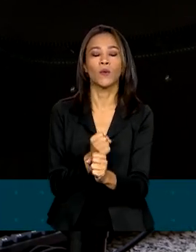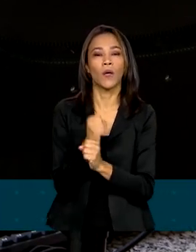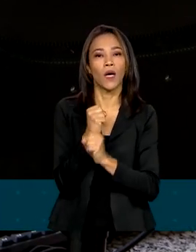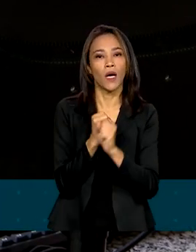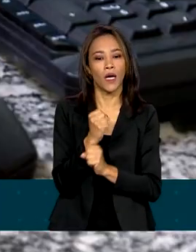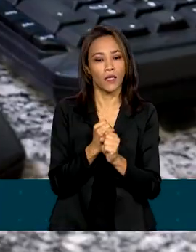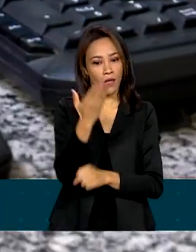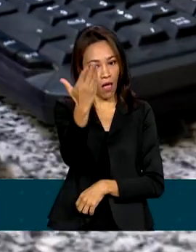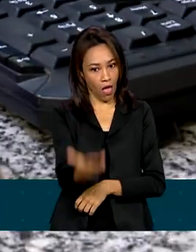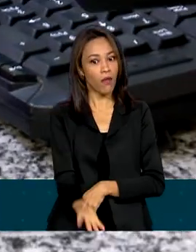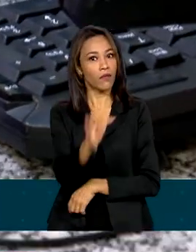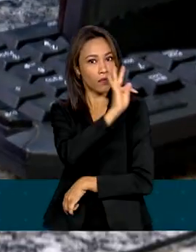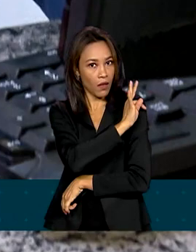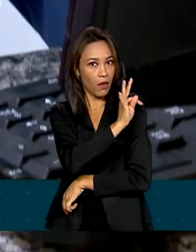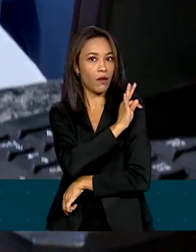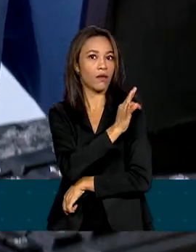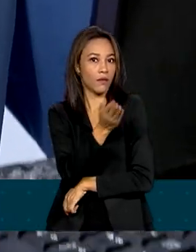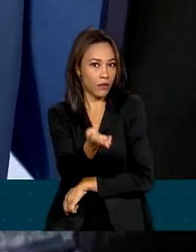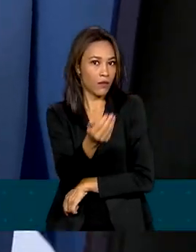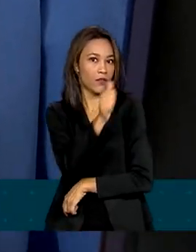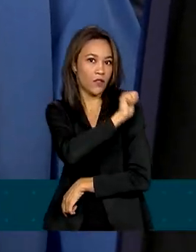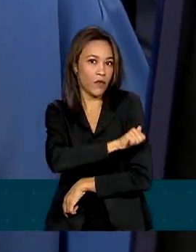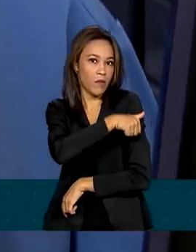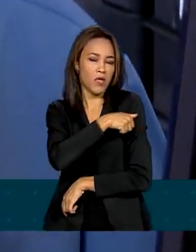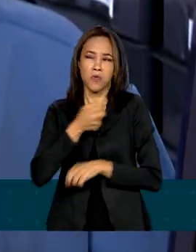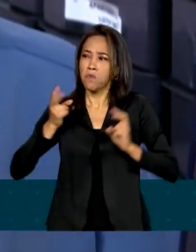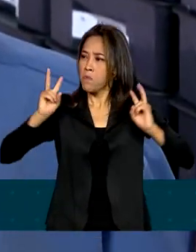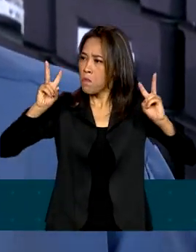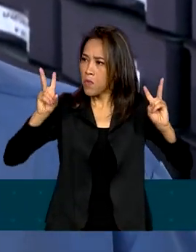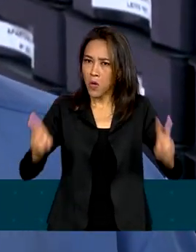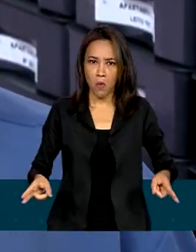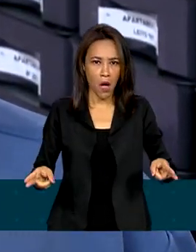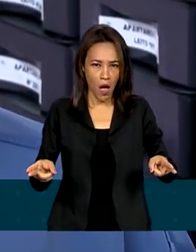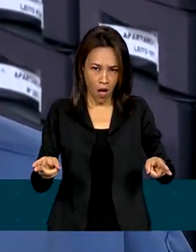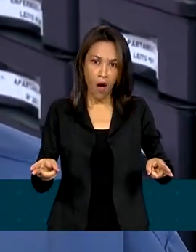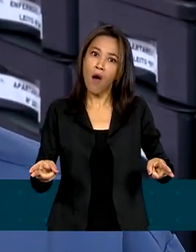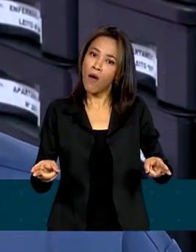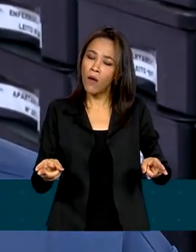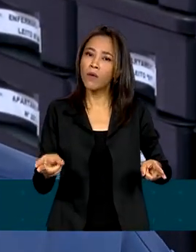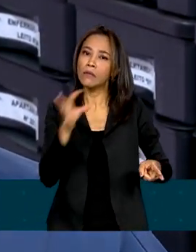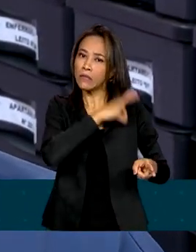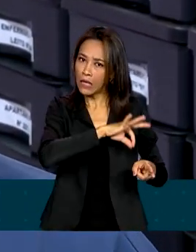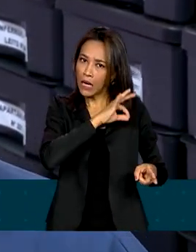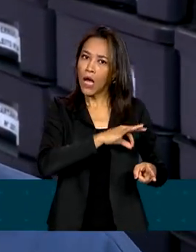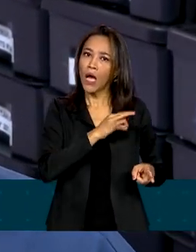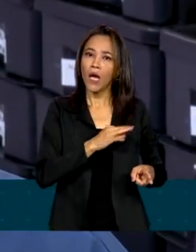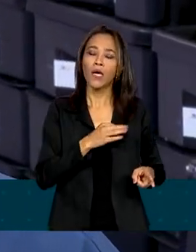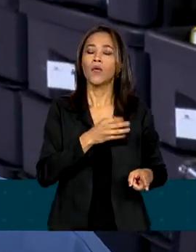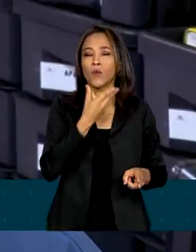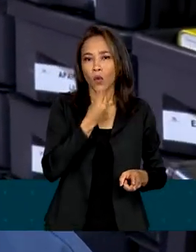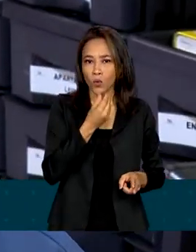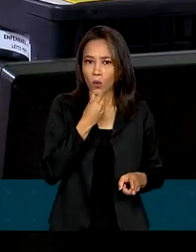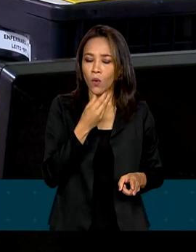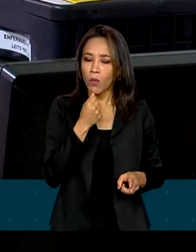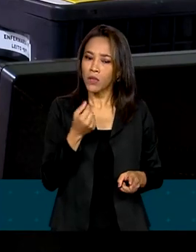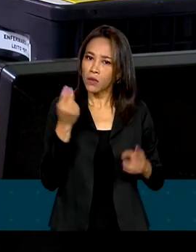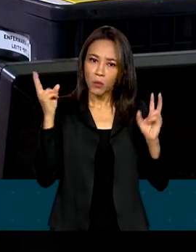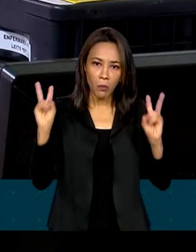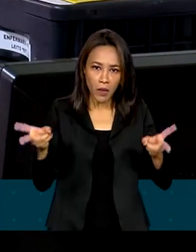enfermagem e conta que sempre recebeu o mesmo salário que os homens que exercem a mesma função.